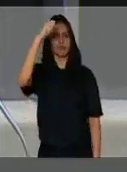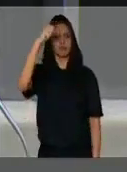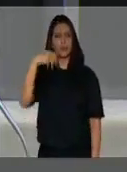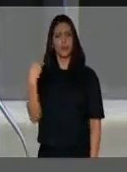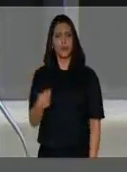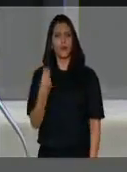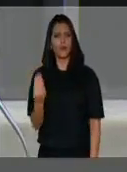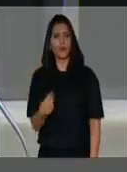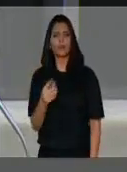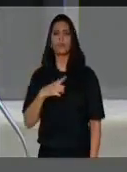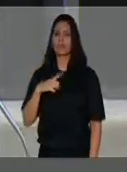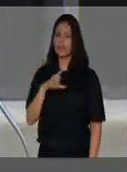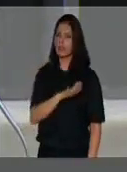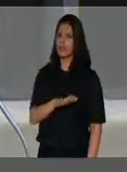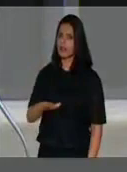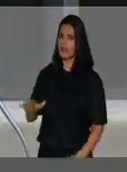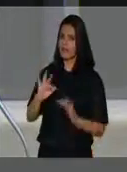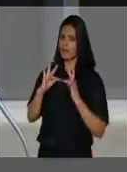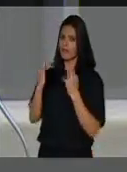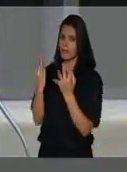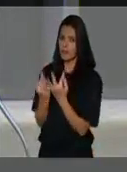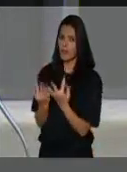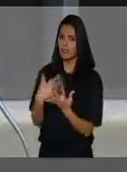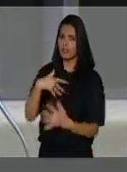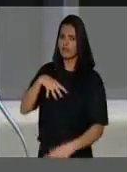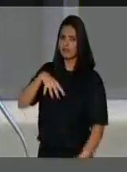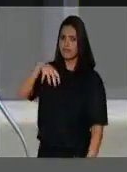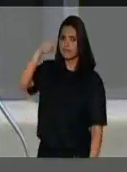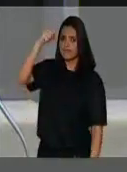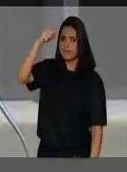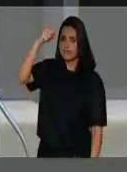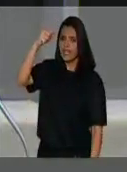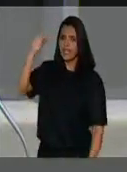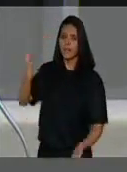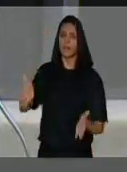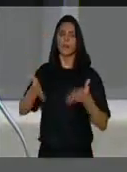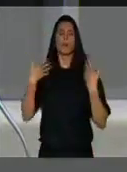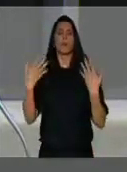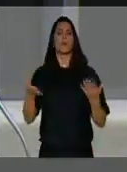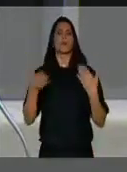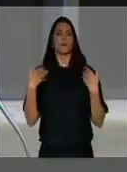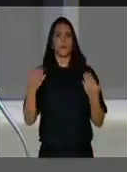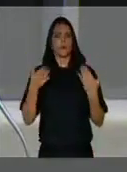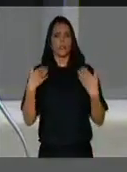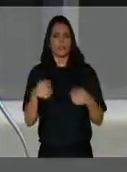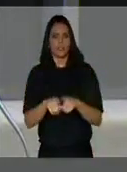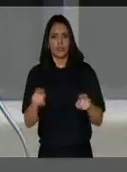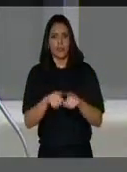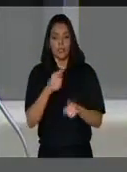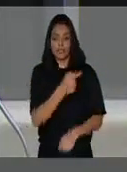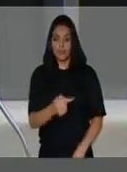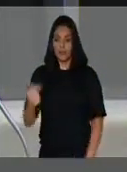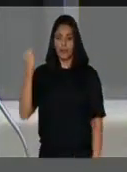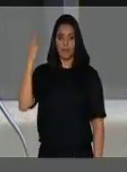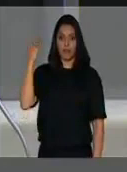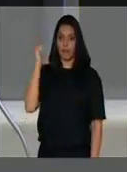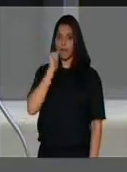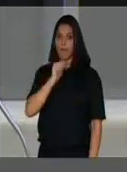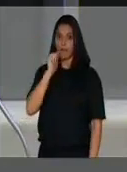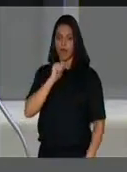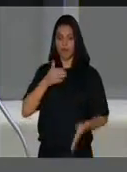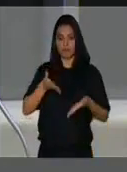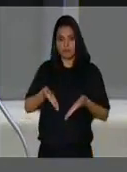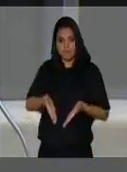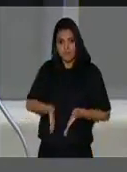seus familiares estão no escuro e passando calor. Também, semana passada, uma gestante deu à luz seu